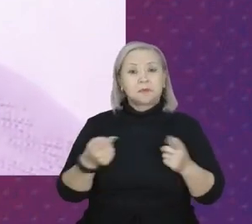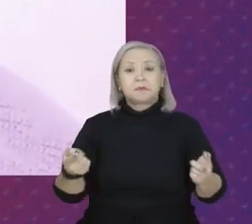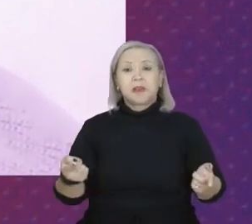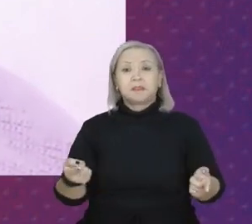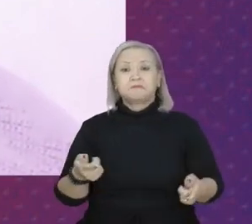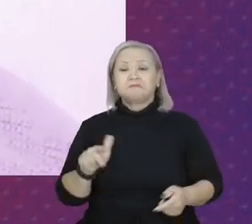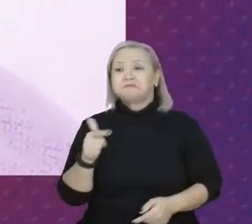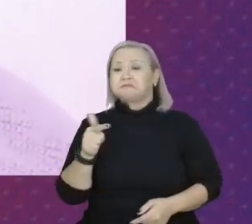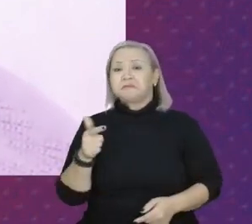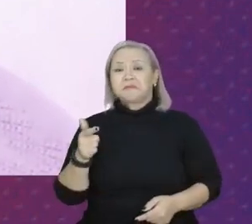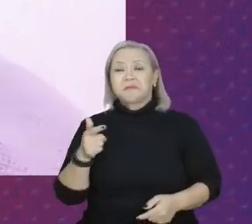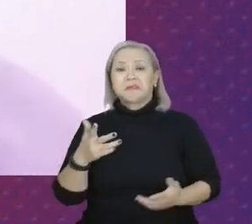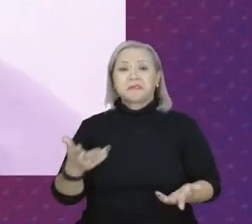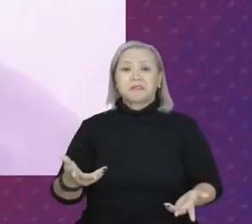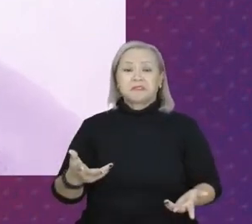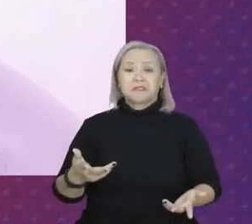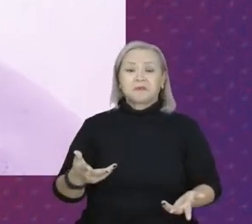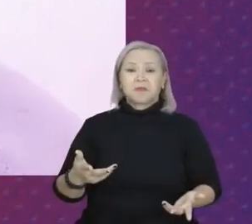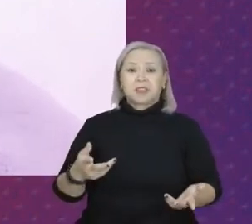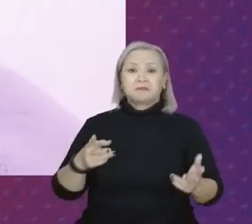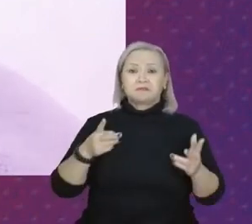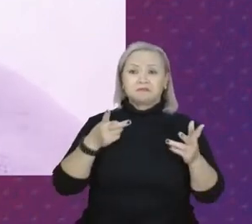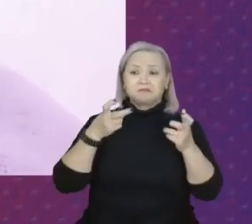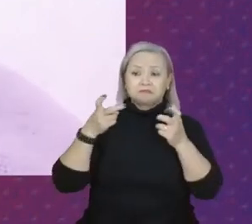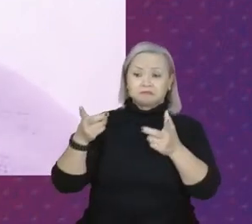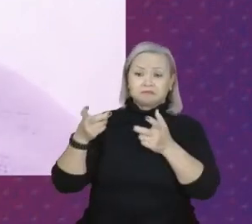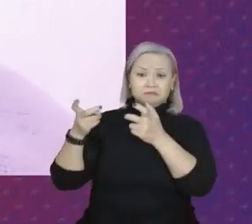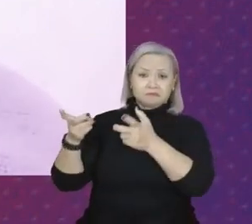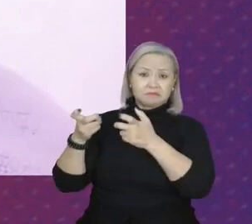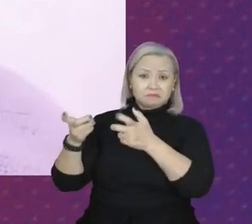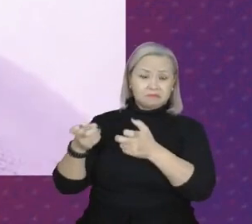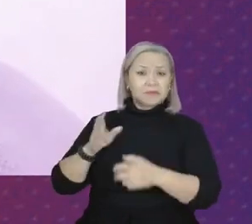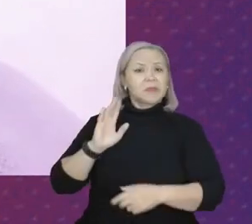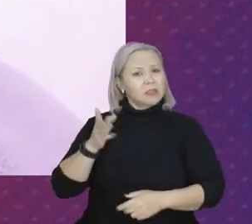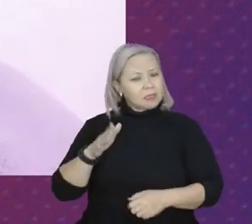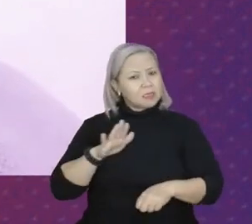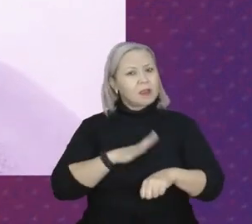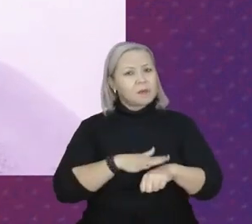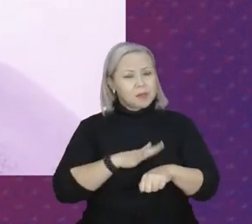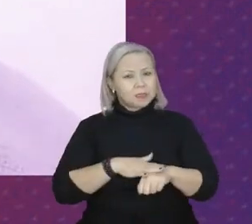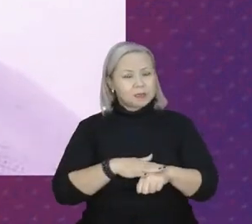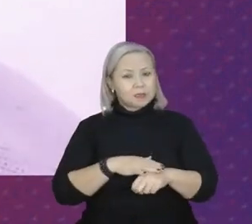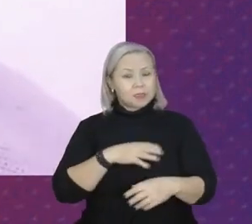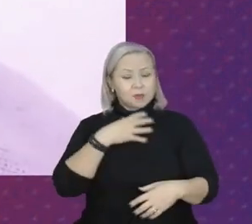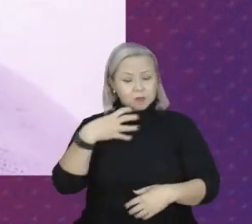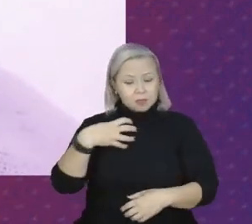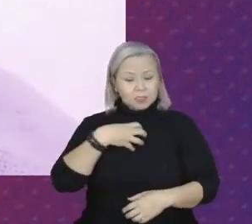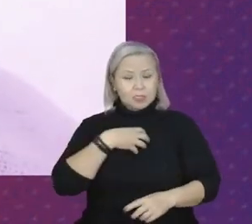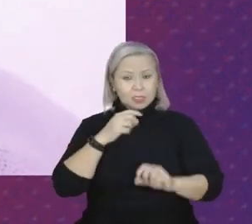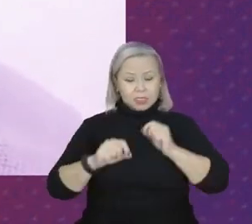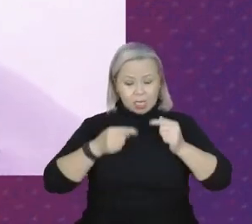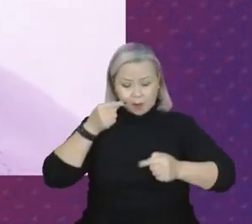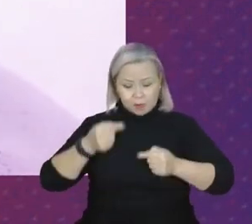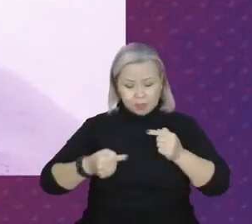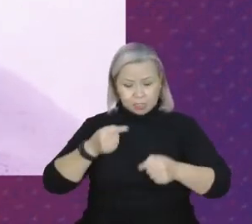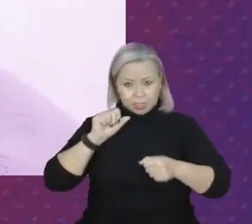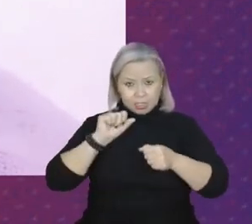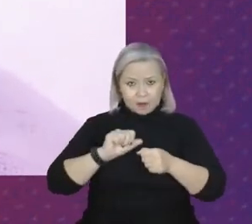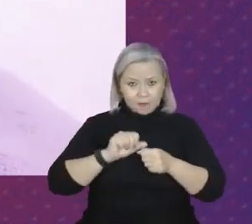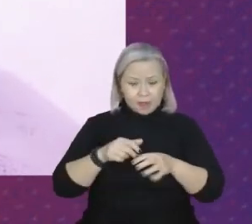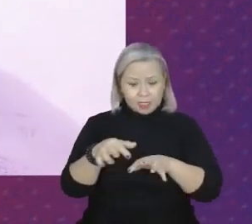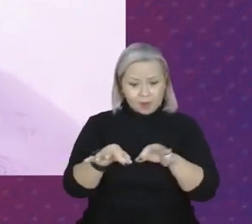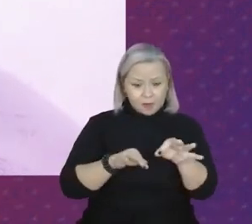visibilidade. E quando eu digo esse já pertence, é no sentido de que a política é feita e ela é